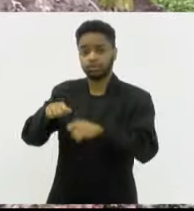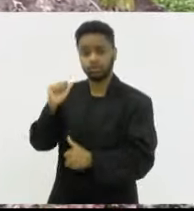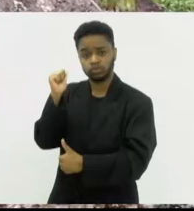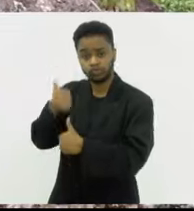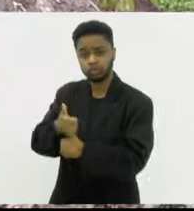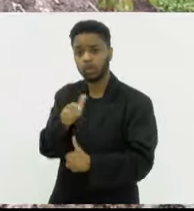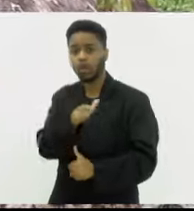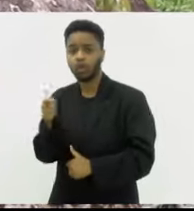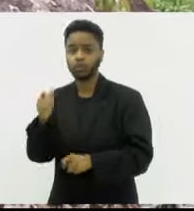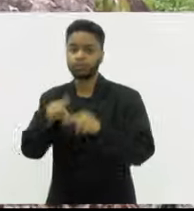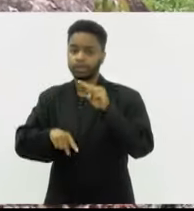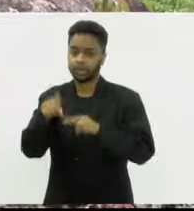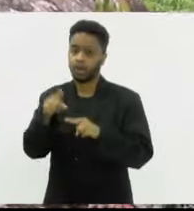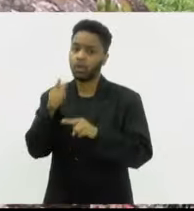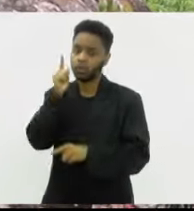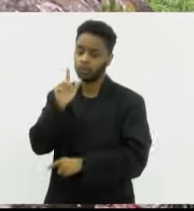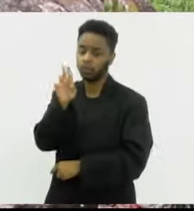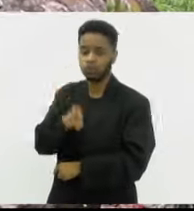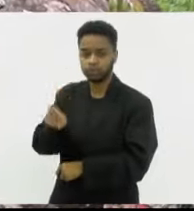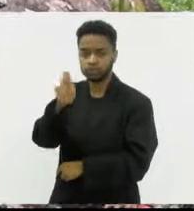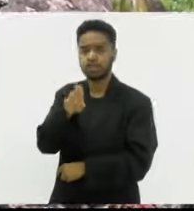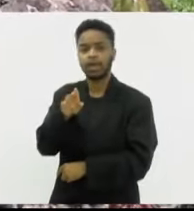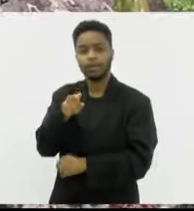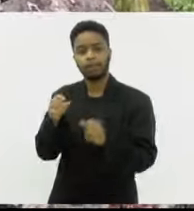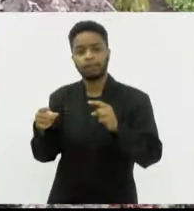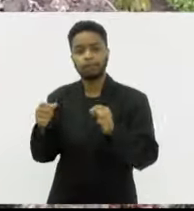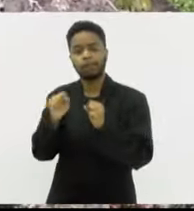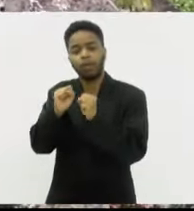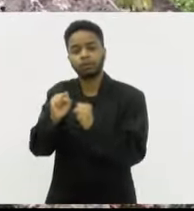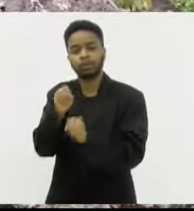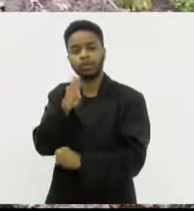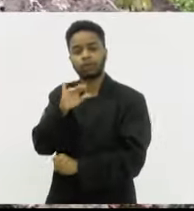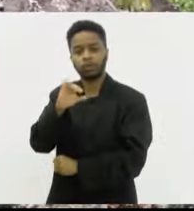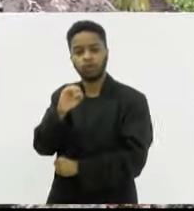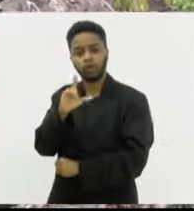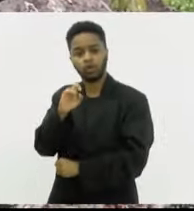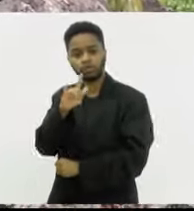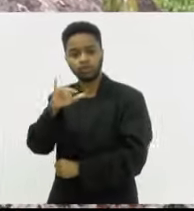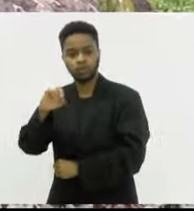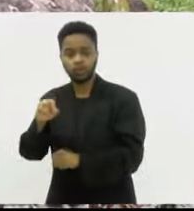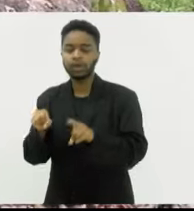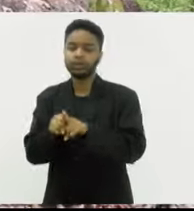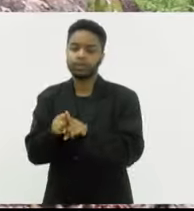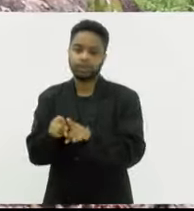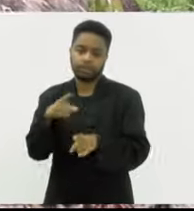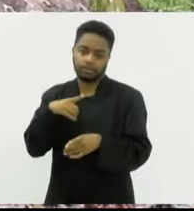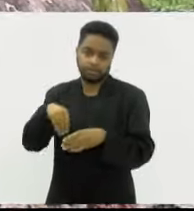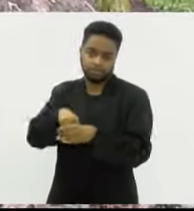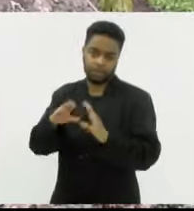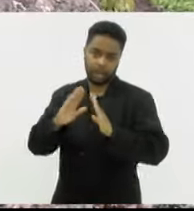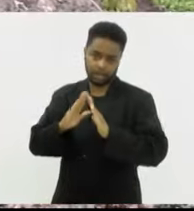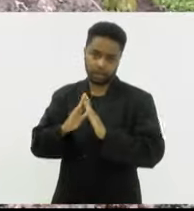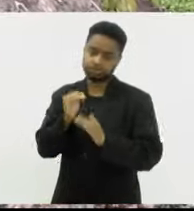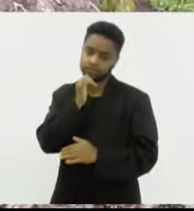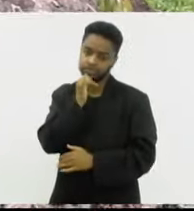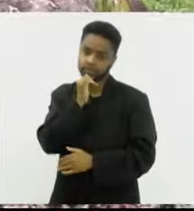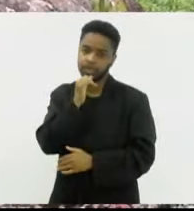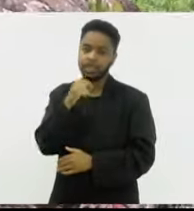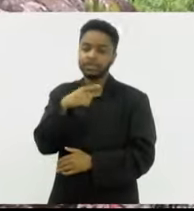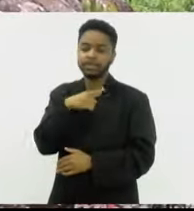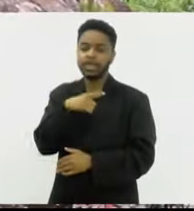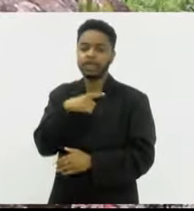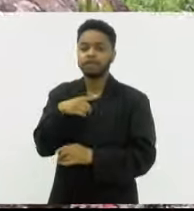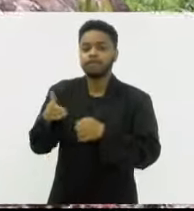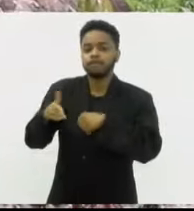substituir. Então, tanto biológico como, acho que você tem mesmo na propriedade. Vai fazer uma calda de vidro,